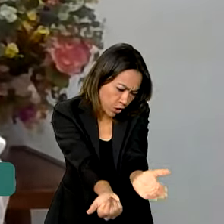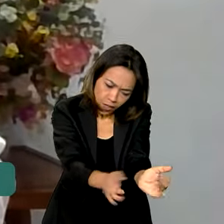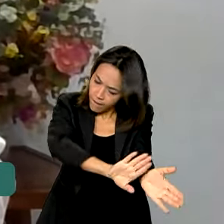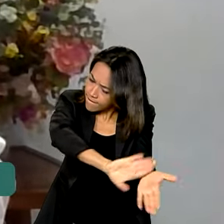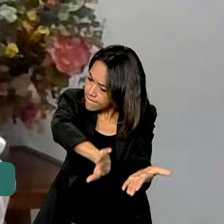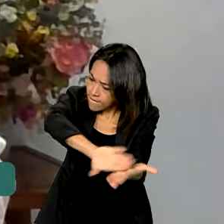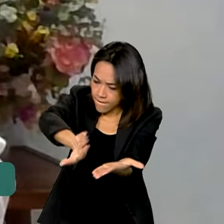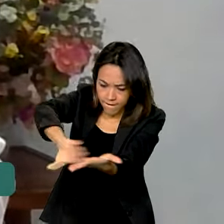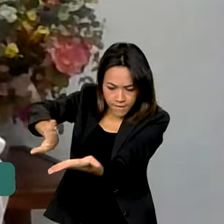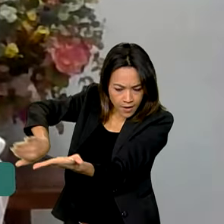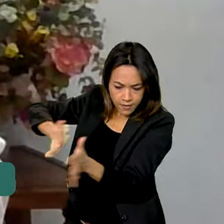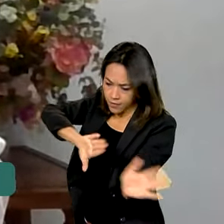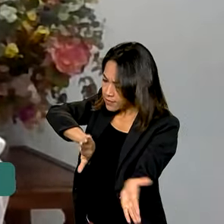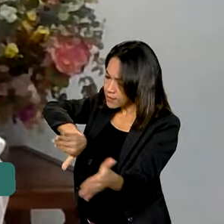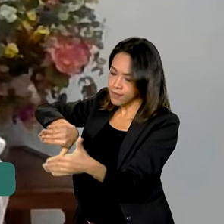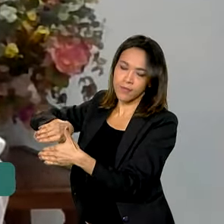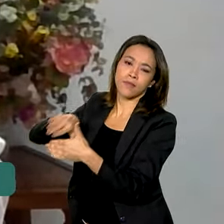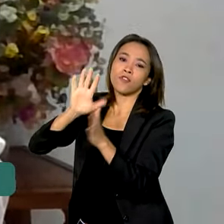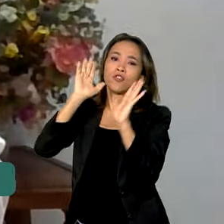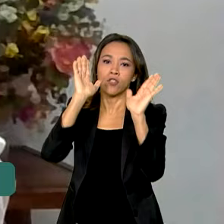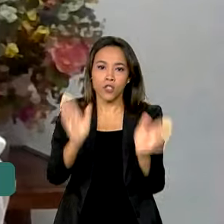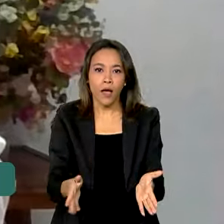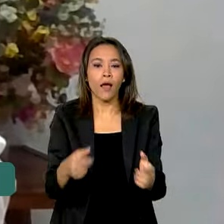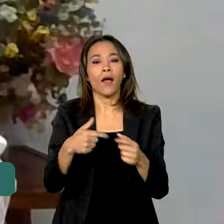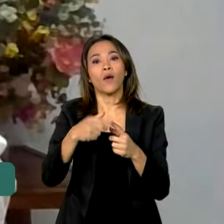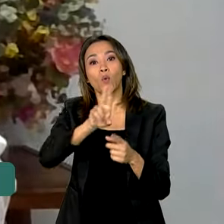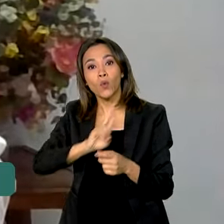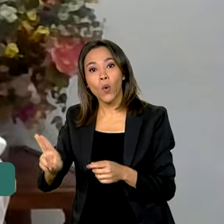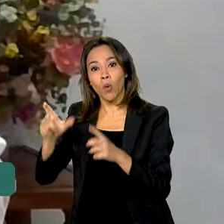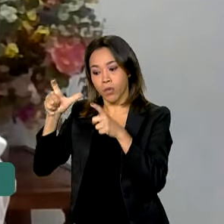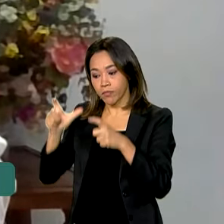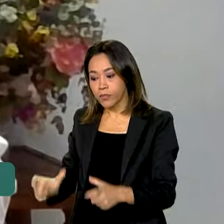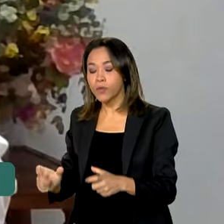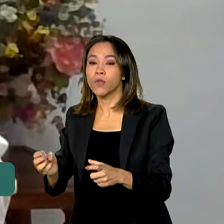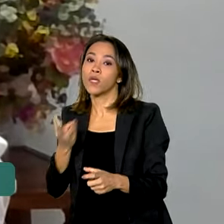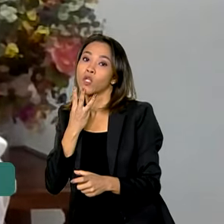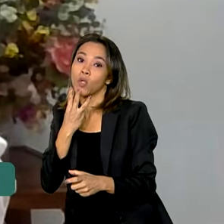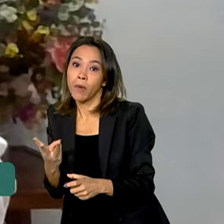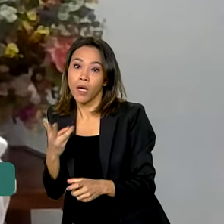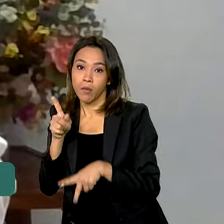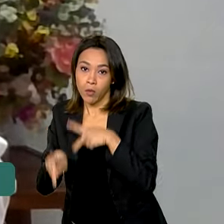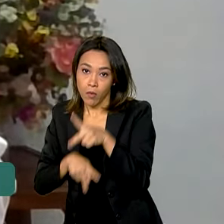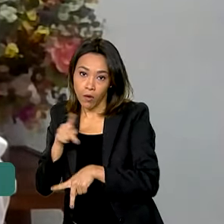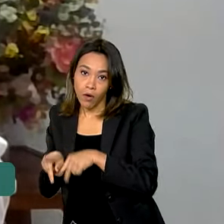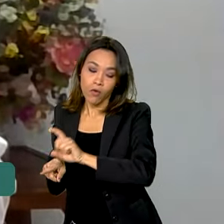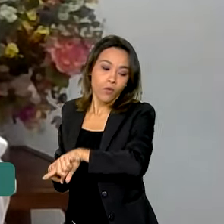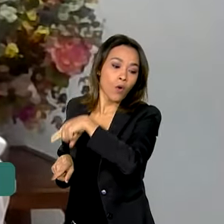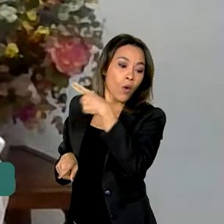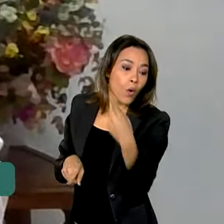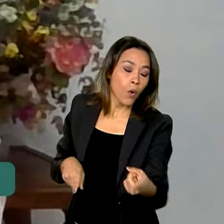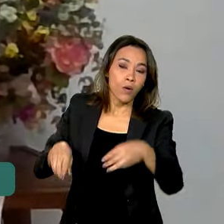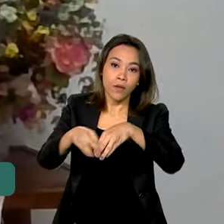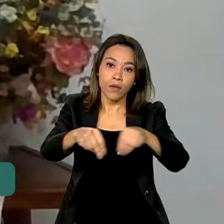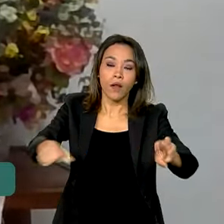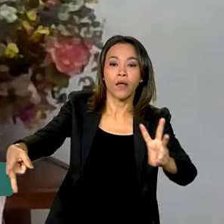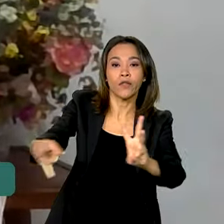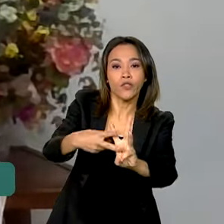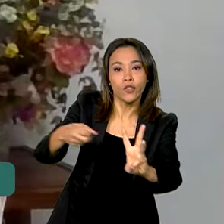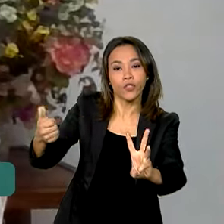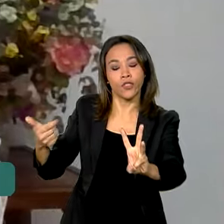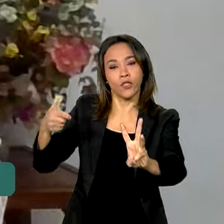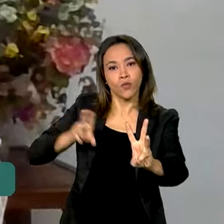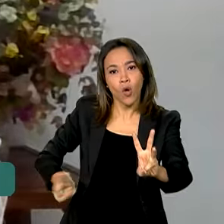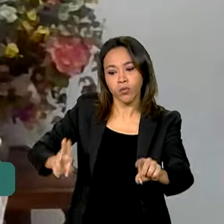Trincheira Abacajá, fizemos também na territória Yanomami, fizemos também dentro do Alto Rugo Amar.